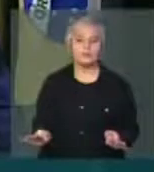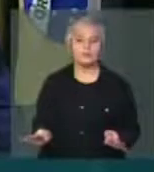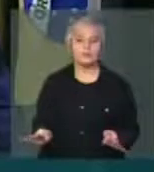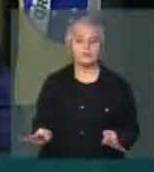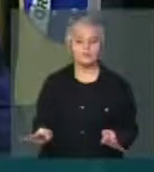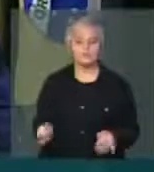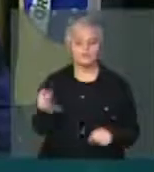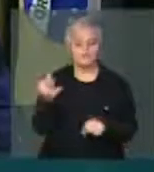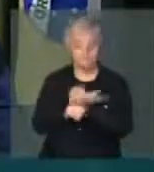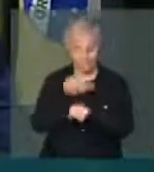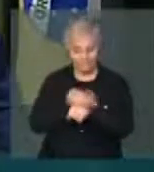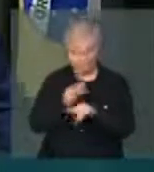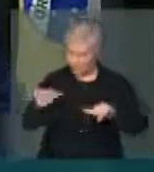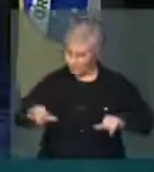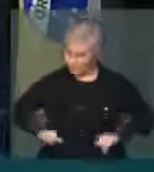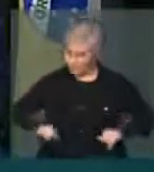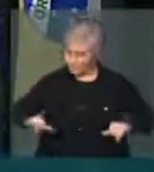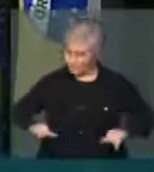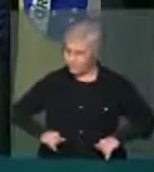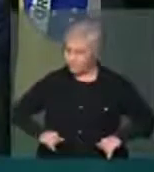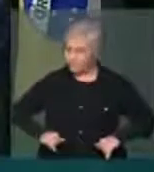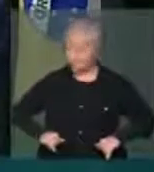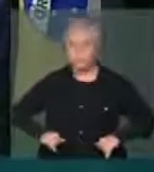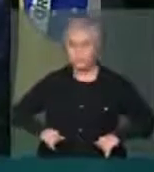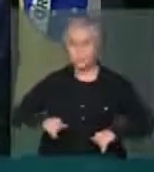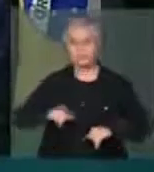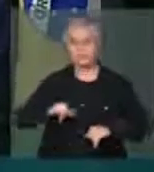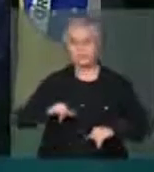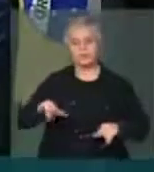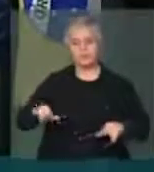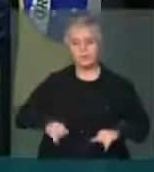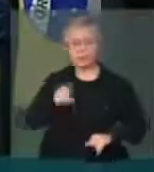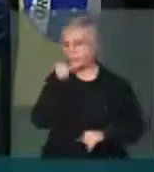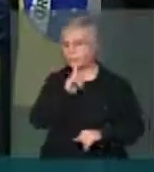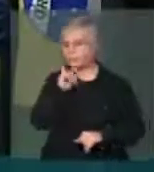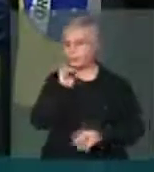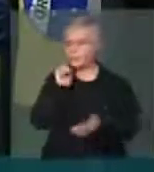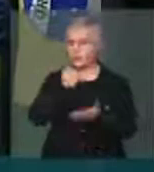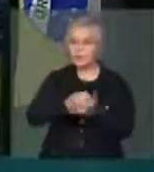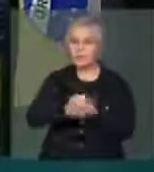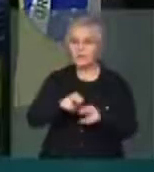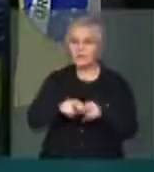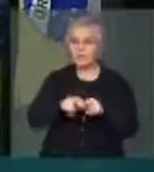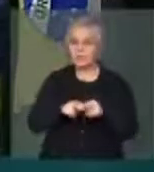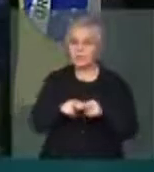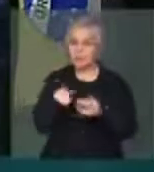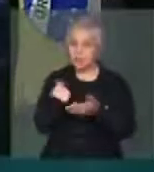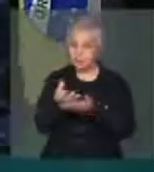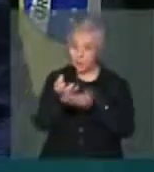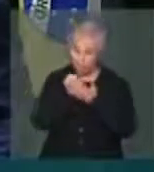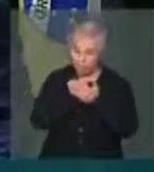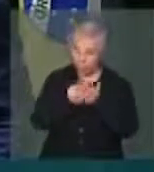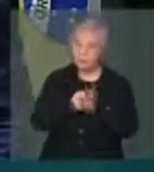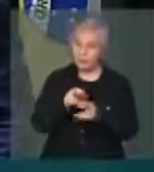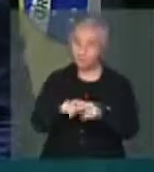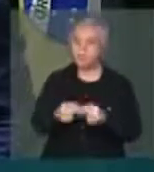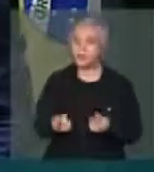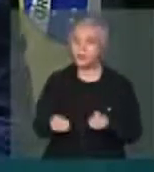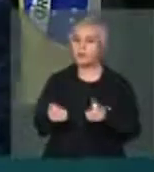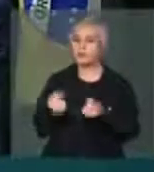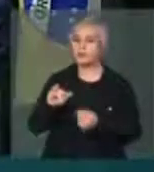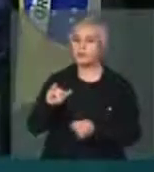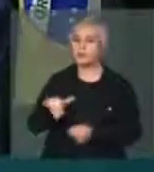sobremaneira é atingida pela inflação pela contenção dos seus recursos